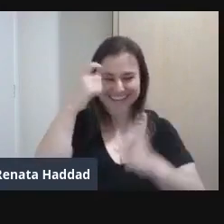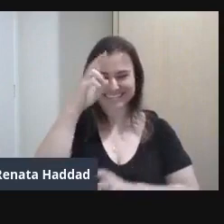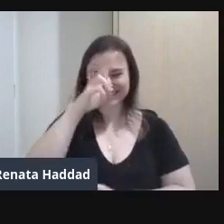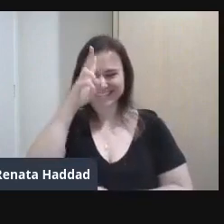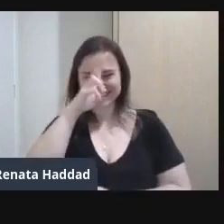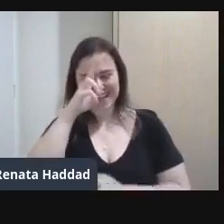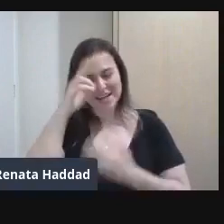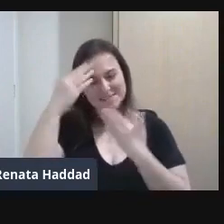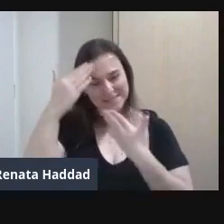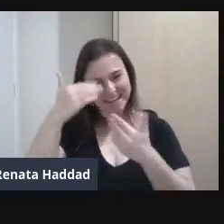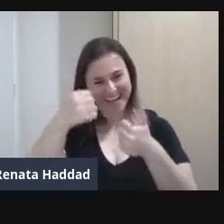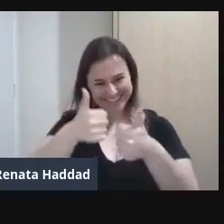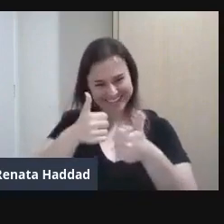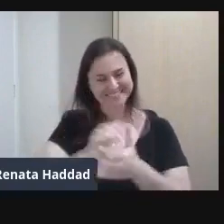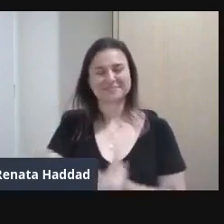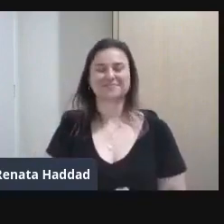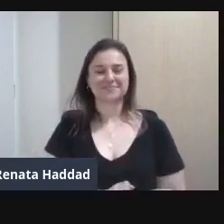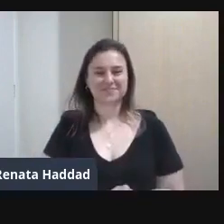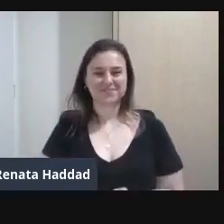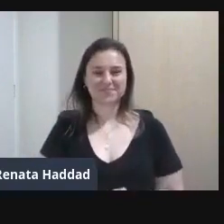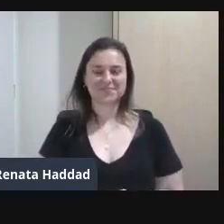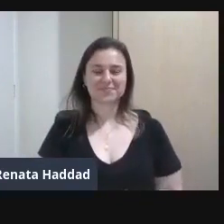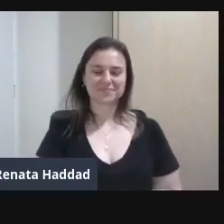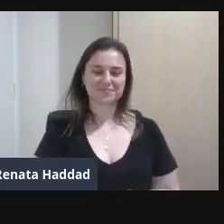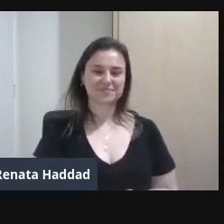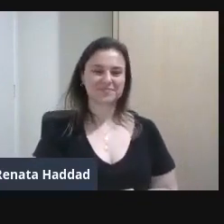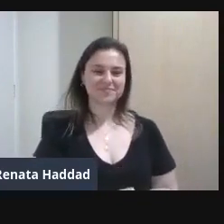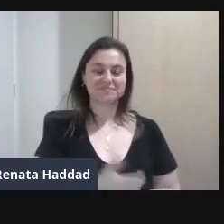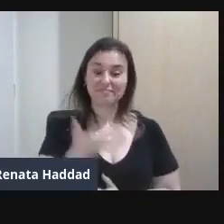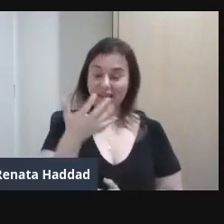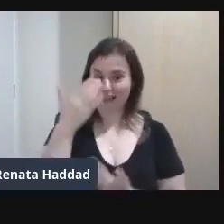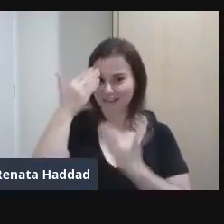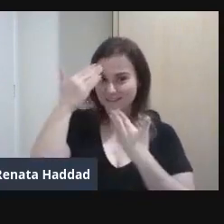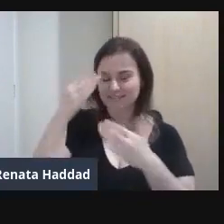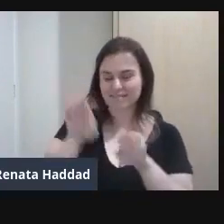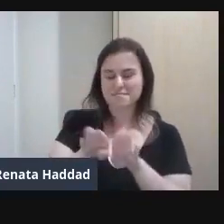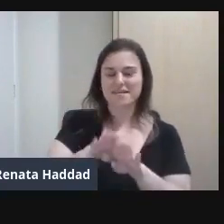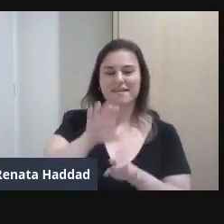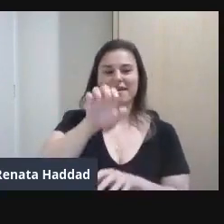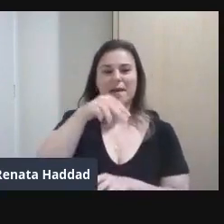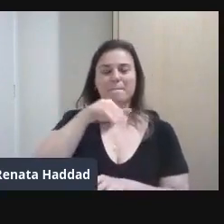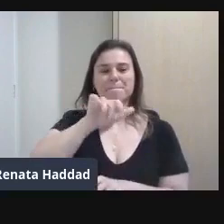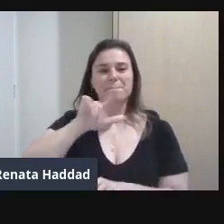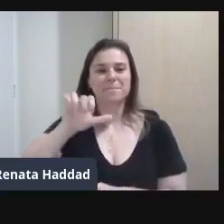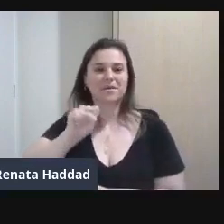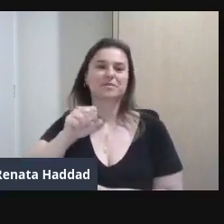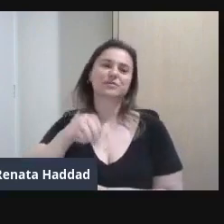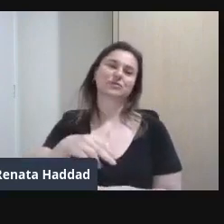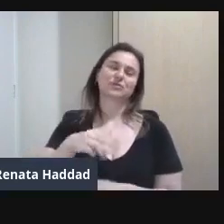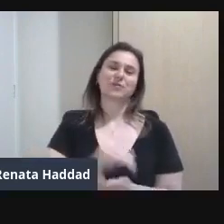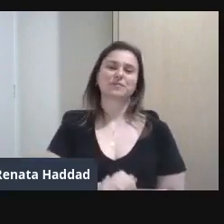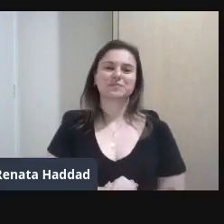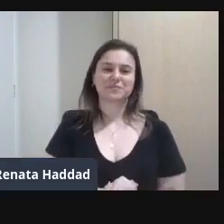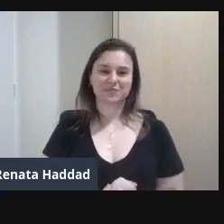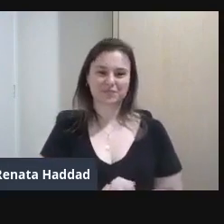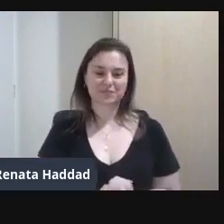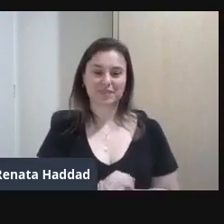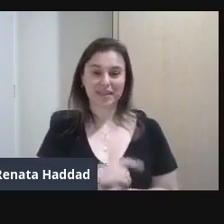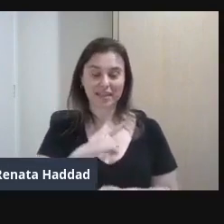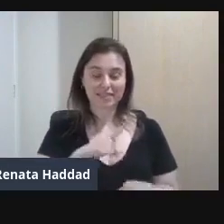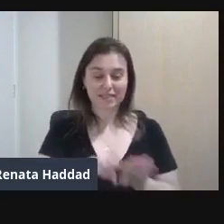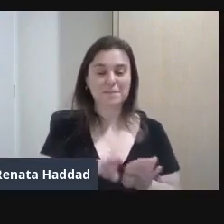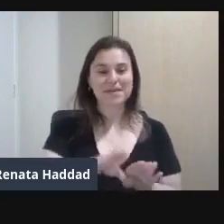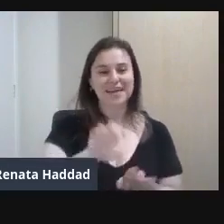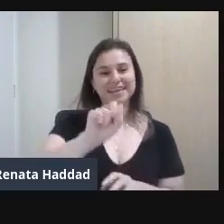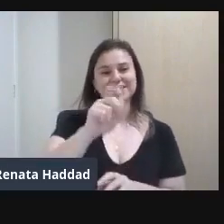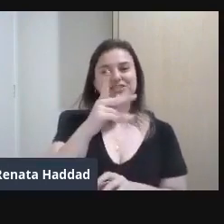Muito obrigada Renata Quero agradecer O Emílson Laurindo Que esteve na edição E a Shirley Ribeiro Que ficou